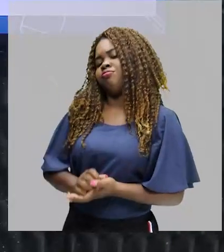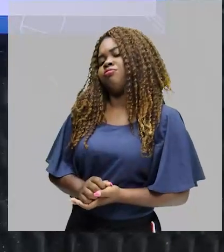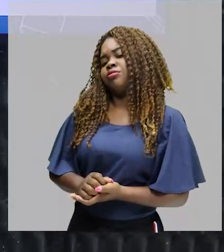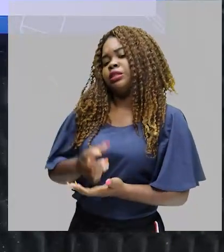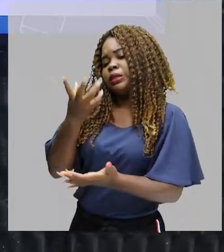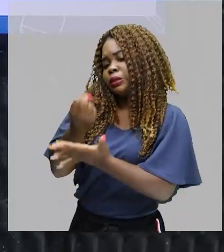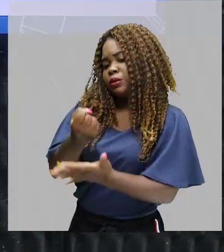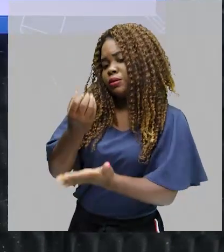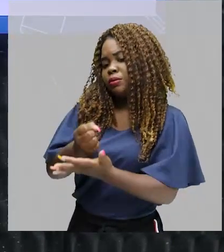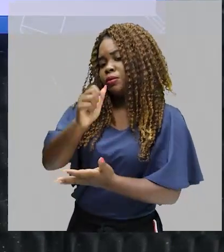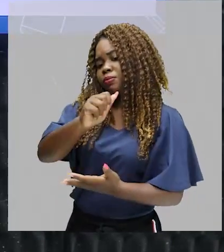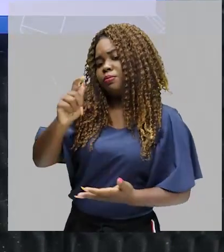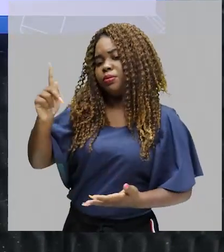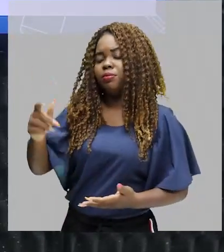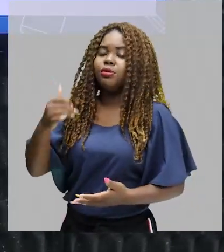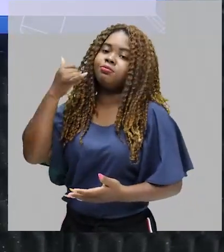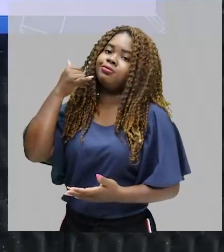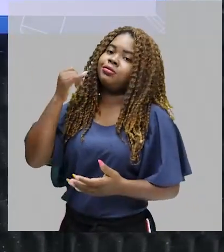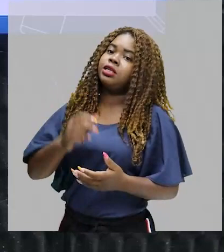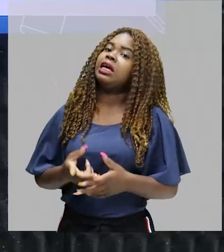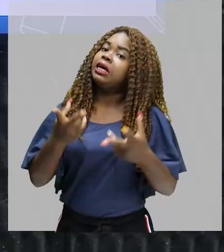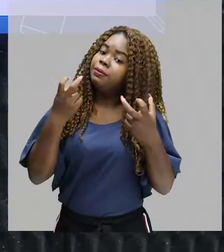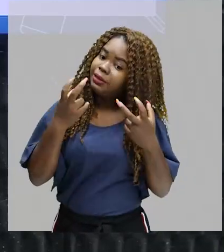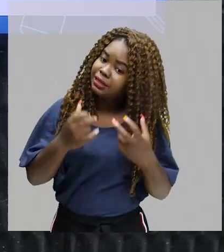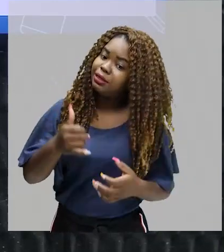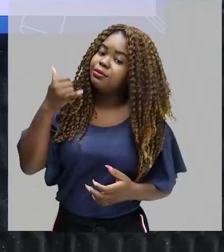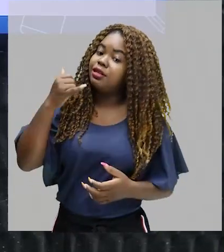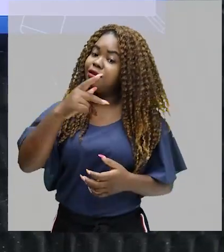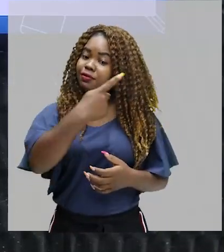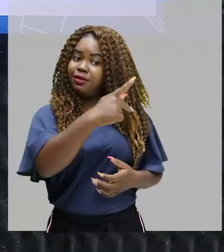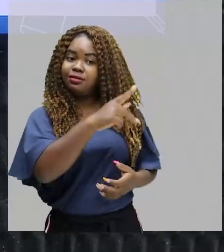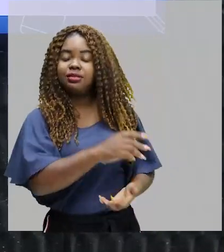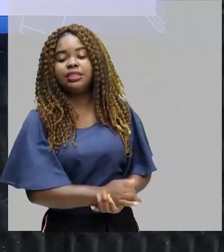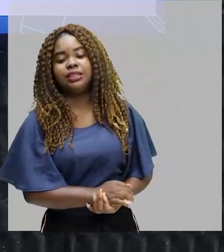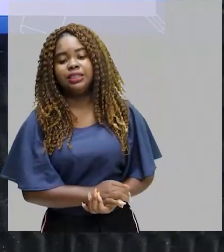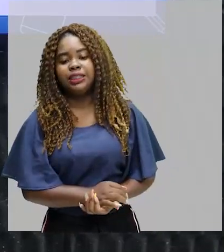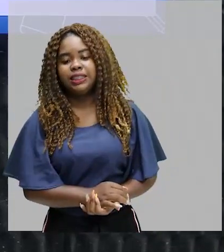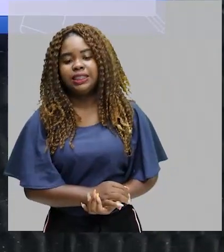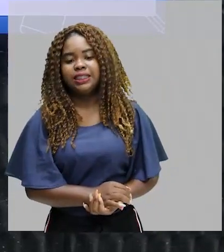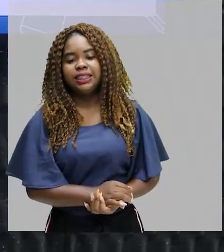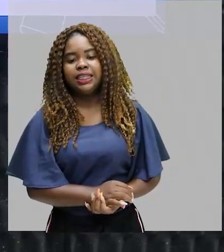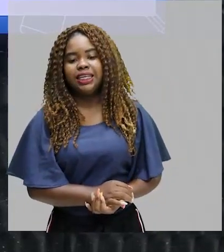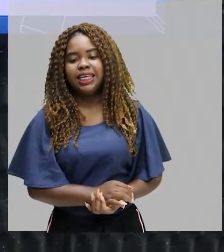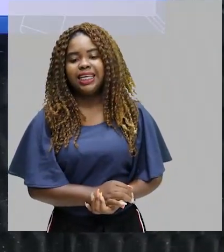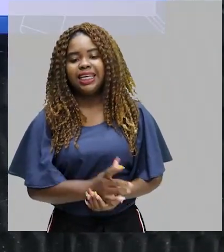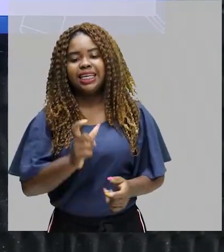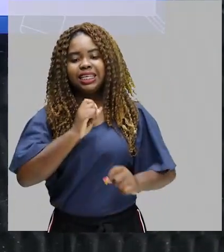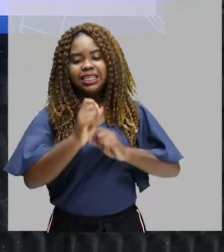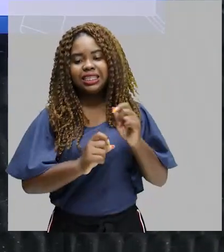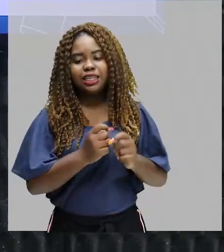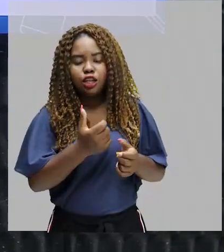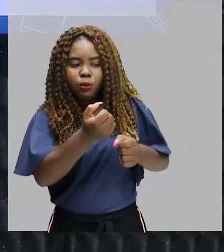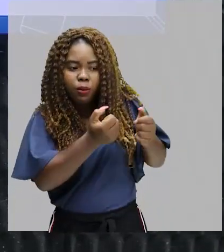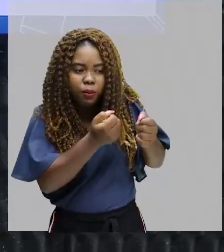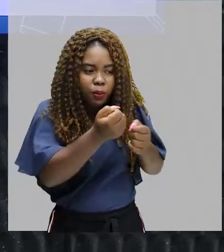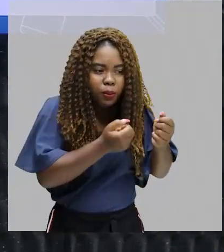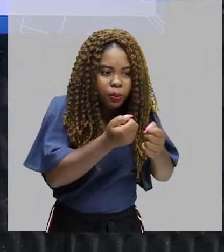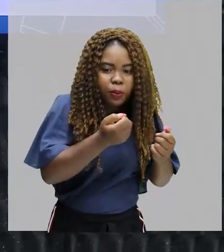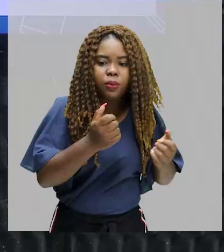aqui no meu telefone. Observem o telefone dele. O telefone dele era aquele brinquedinho que a gente fazia com dois copos e um fio.